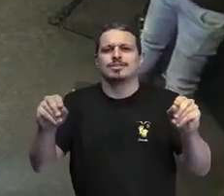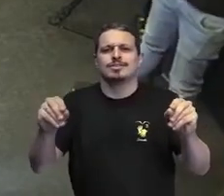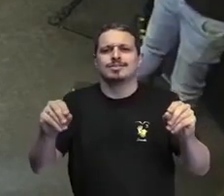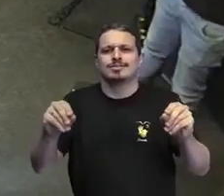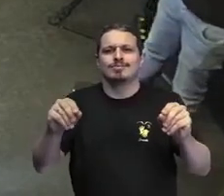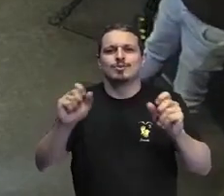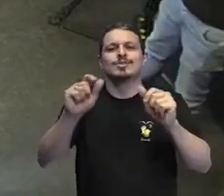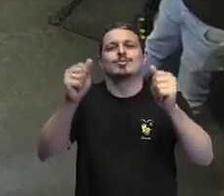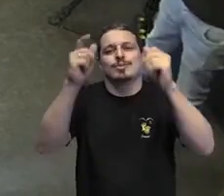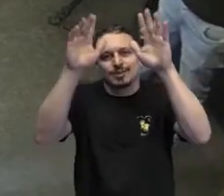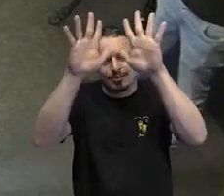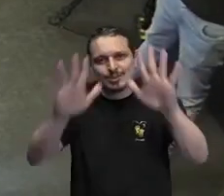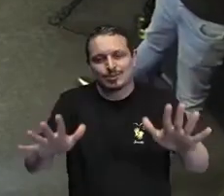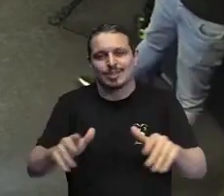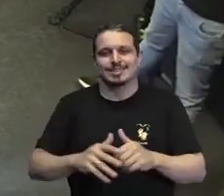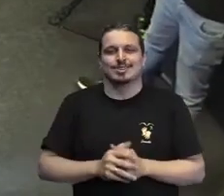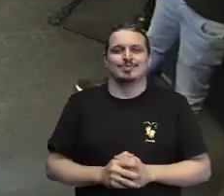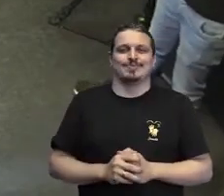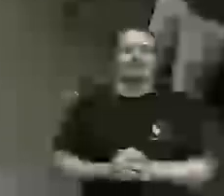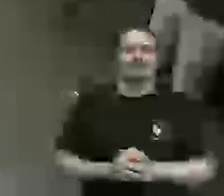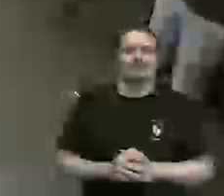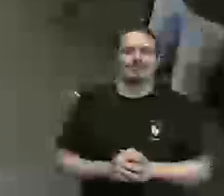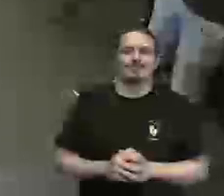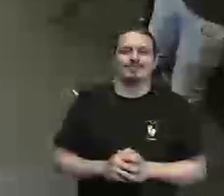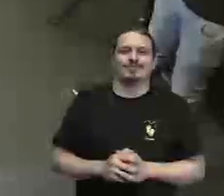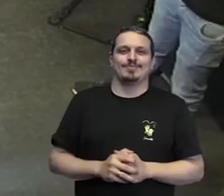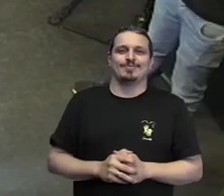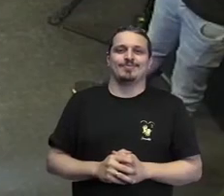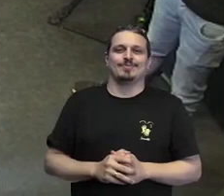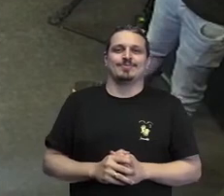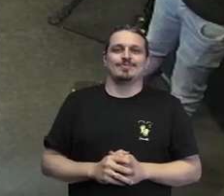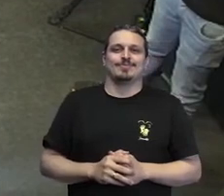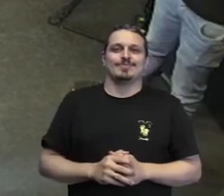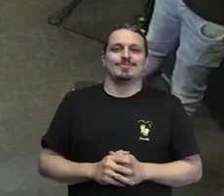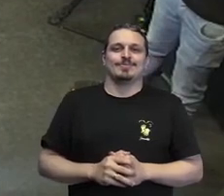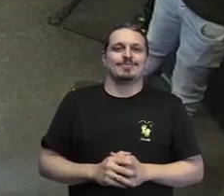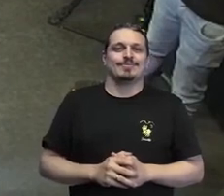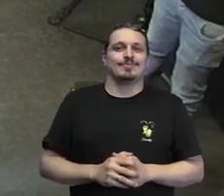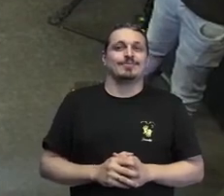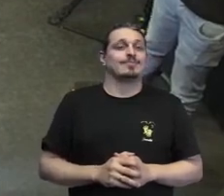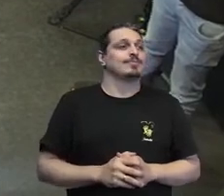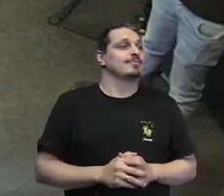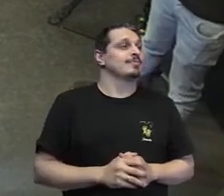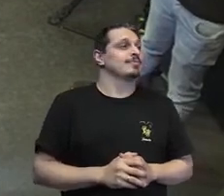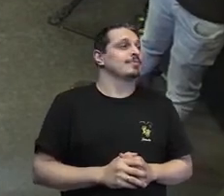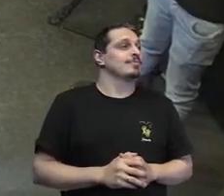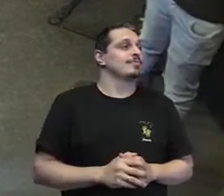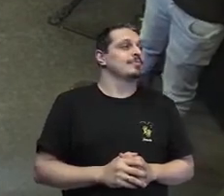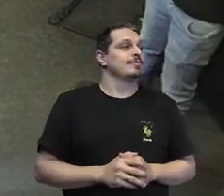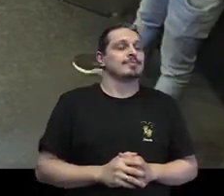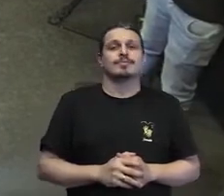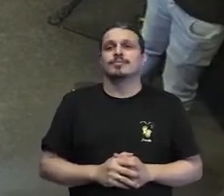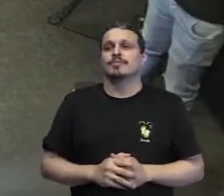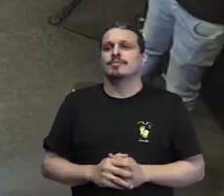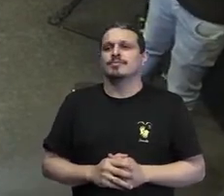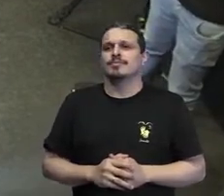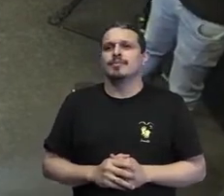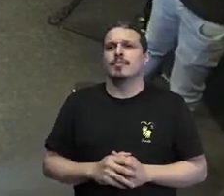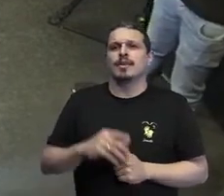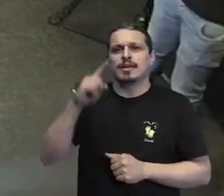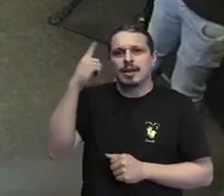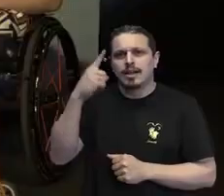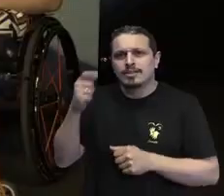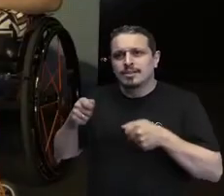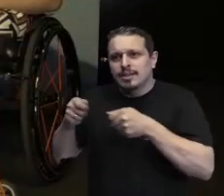com vocês e a Tabatinha minha longa companheira de